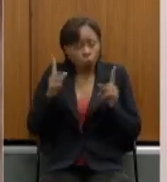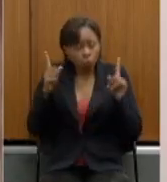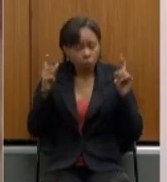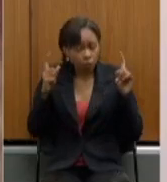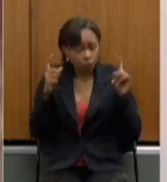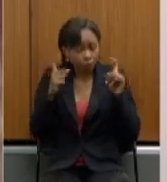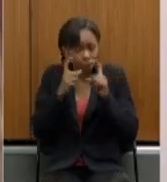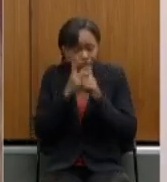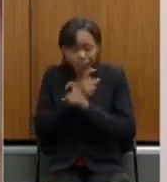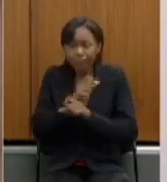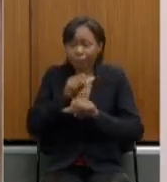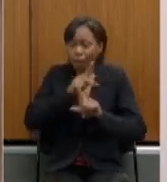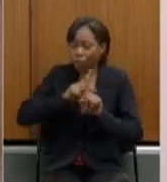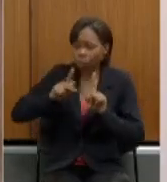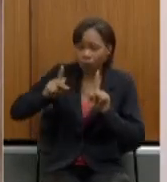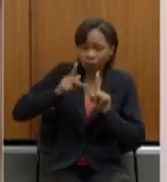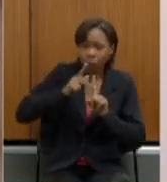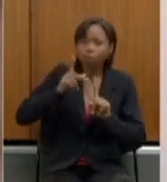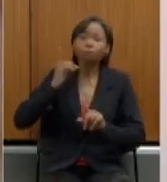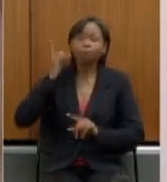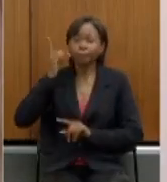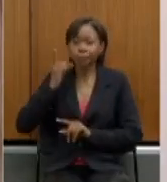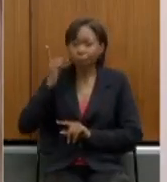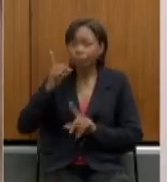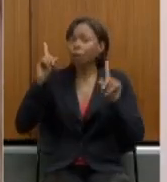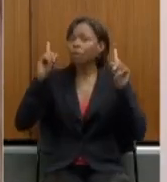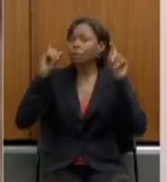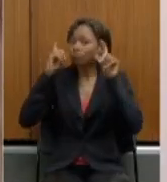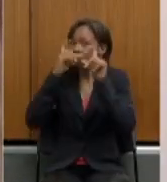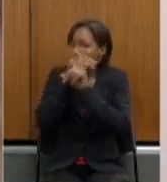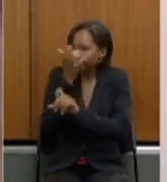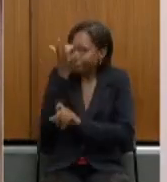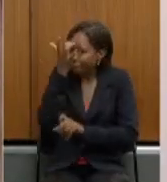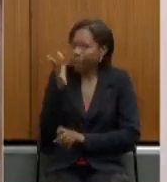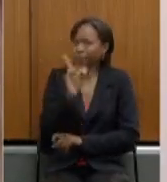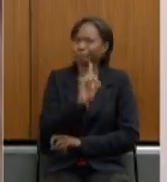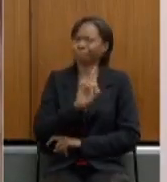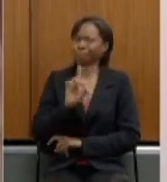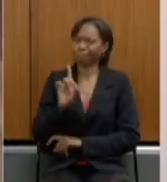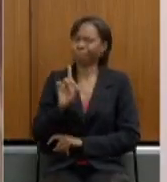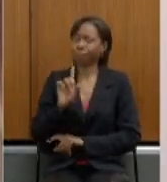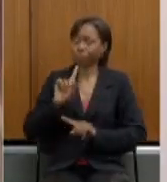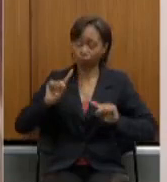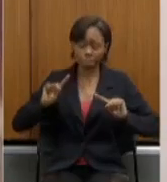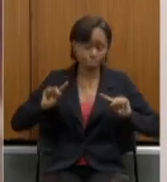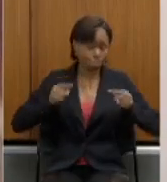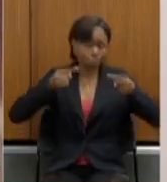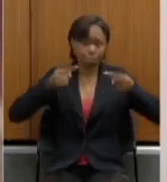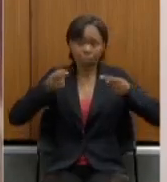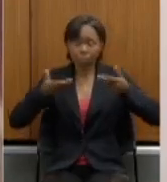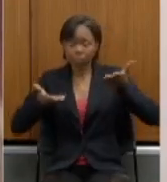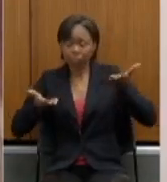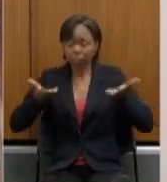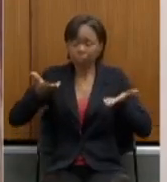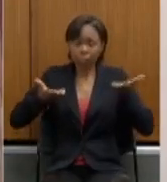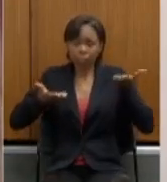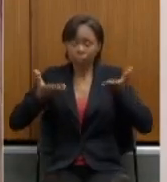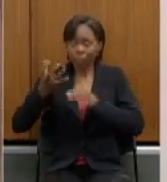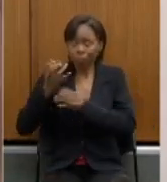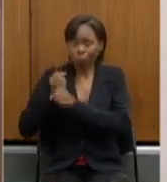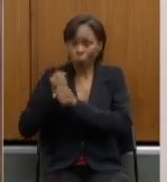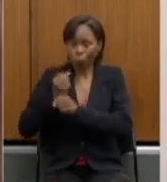deputados não é fácil é um desafio é um desafio entre equilíbrio de contas públicas